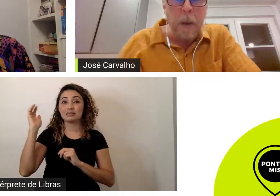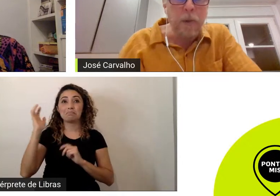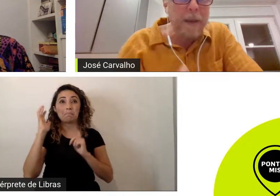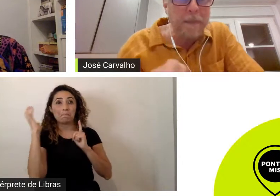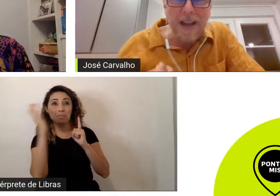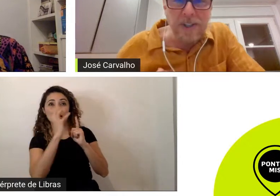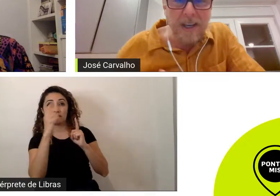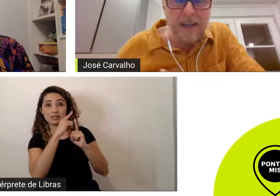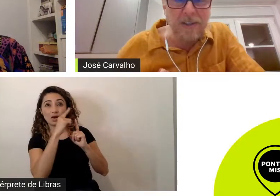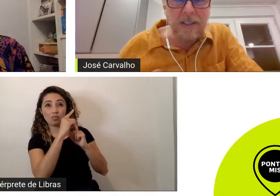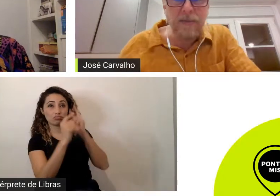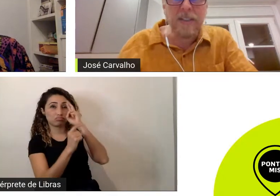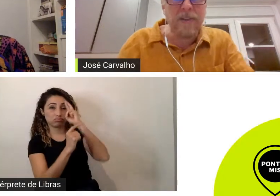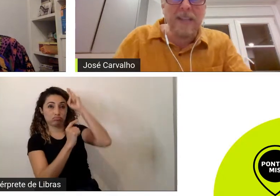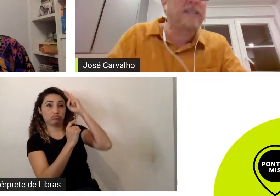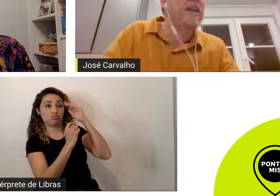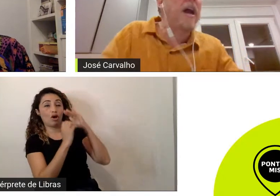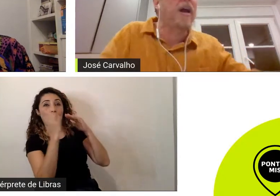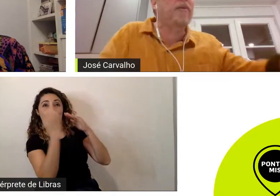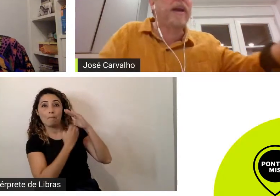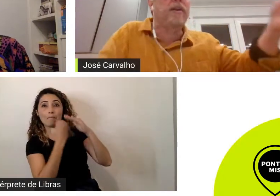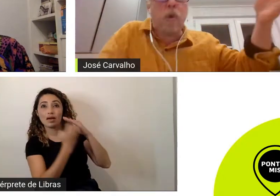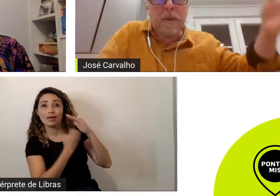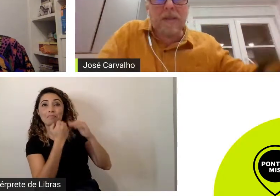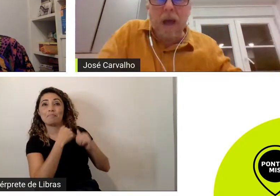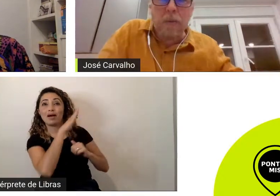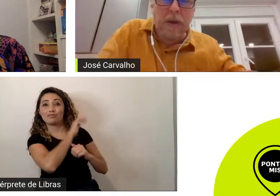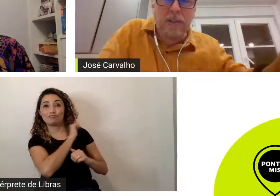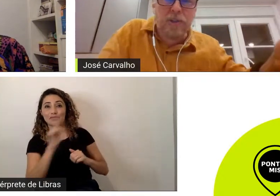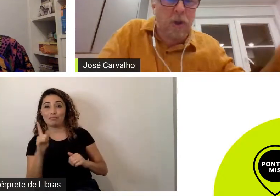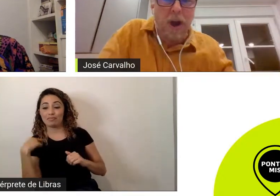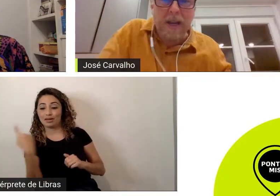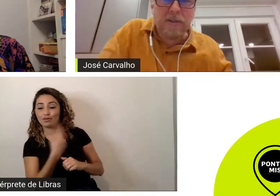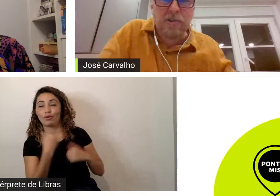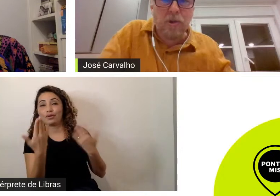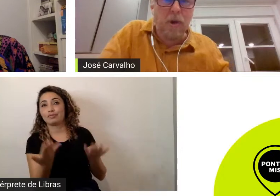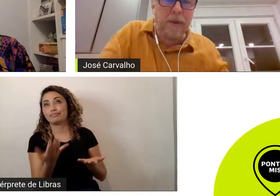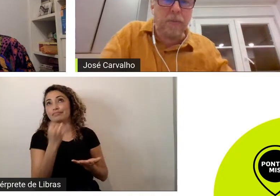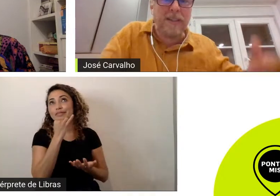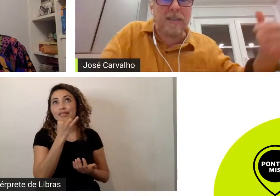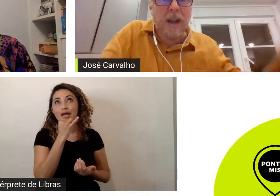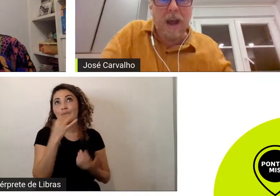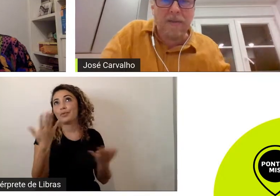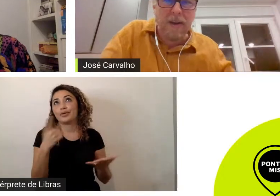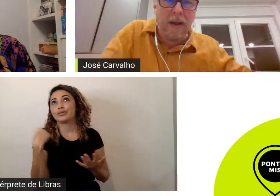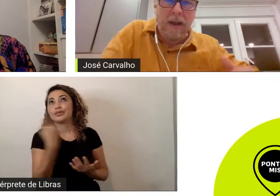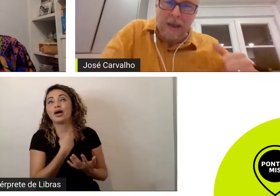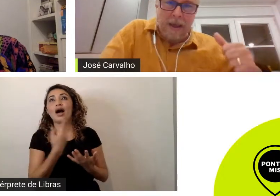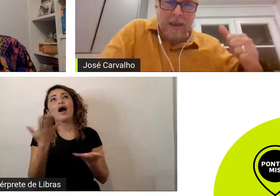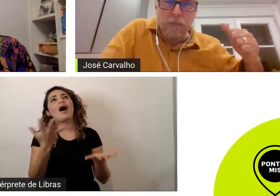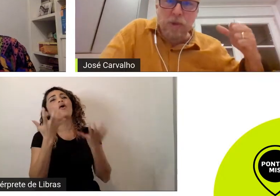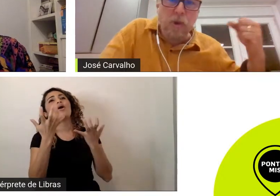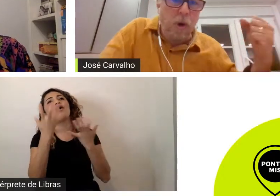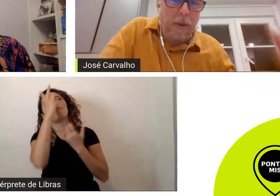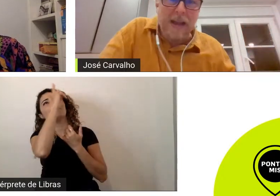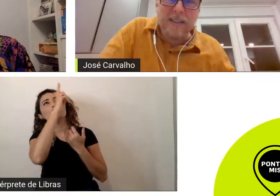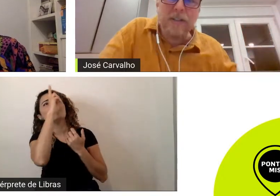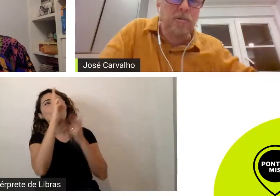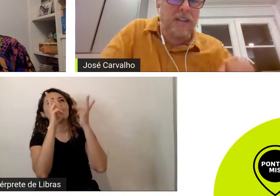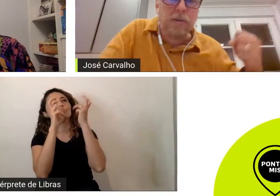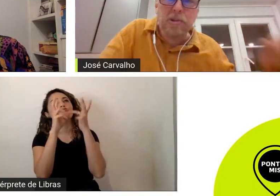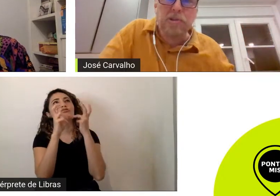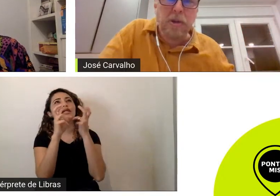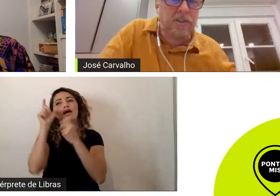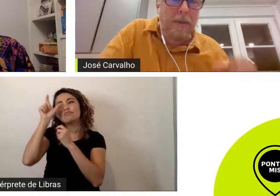porque para a gente se você falar assim eu quero encomendar uma história sobre uma escrava que mudou o